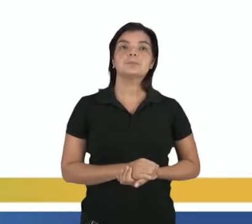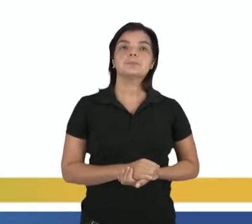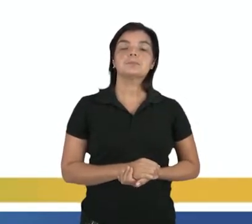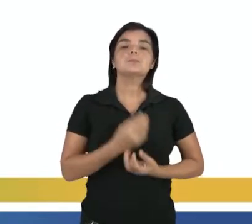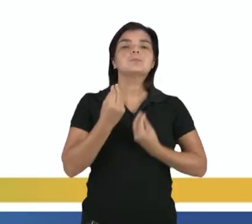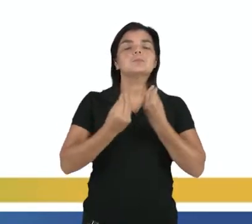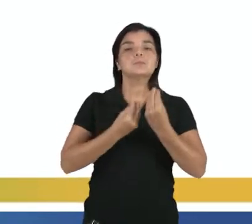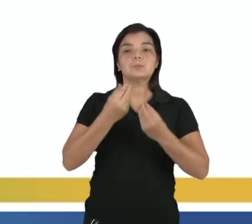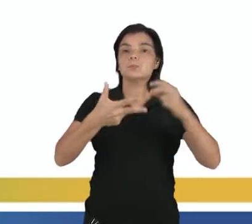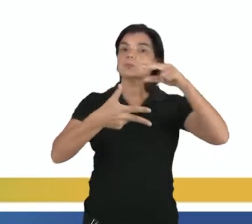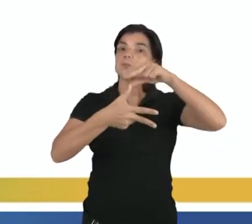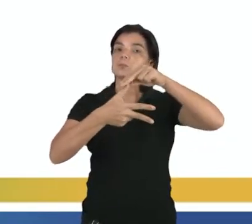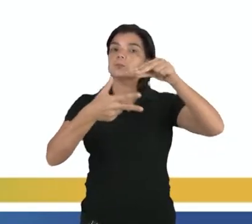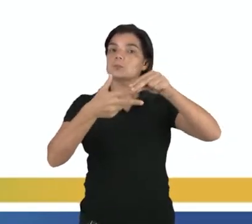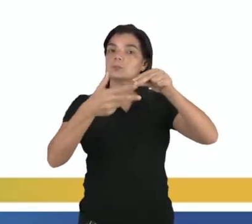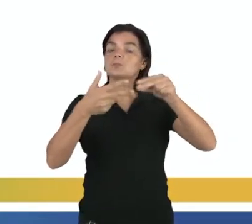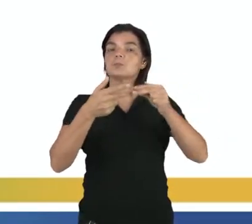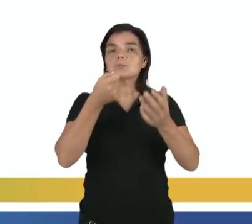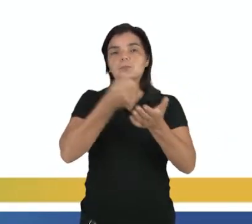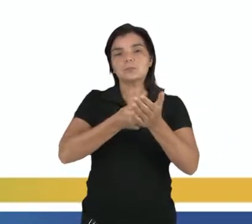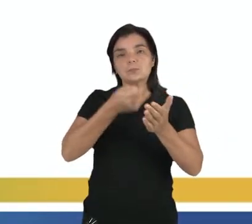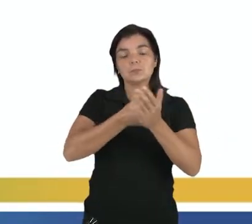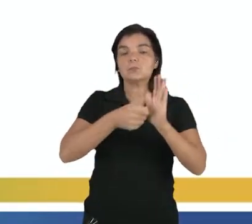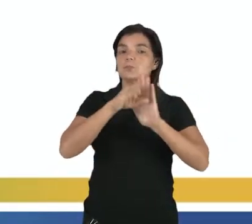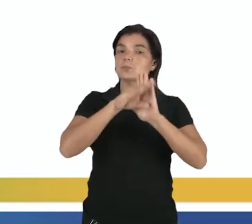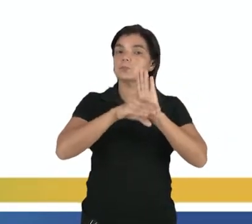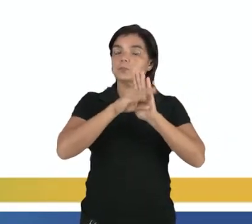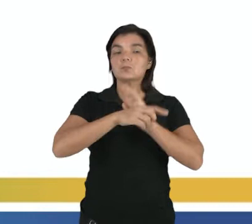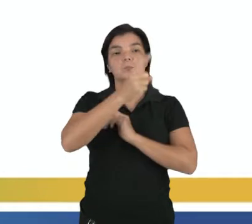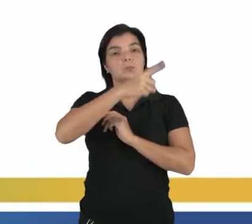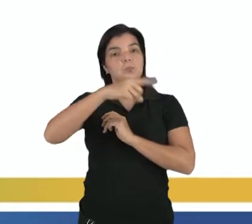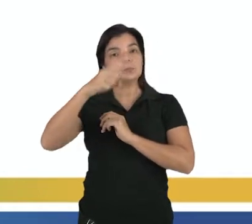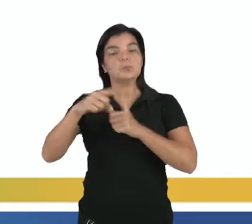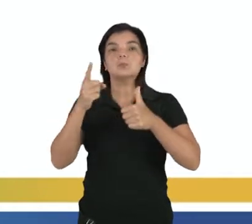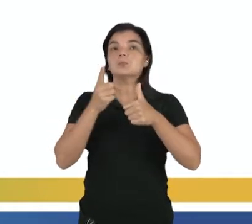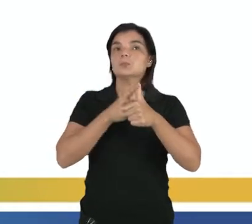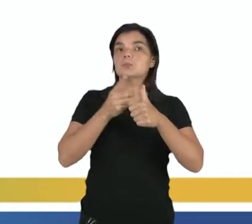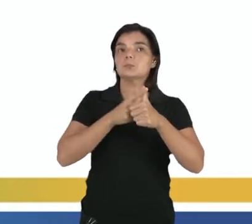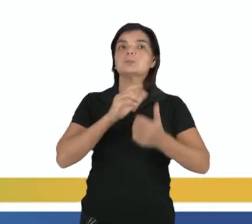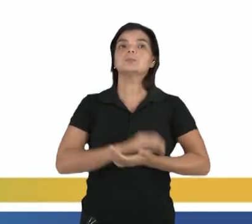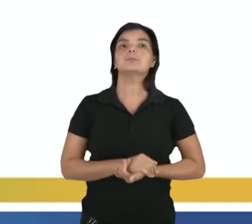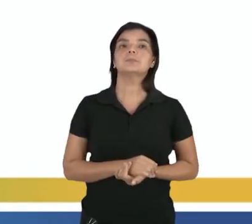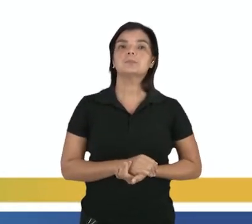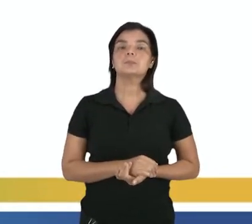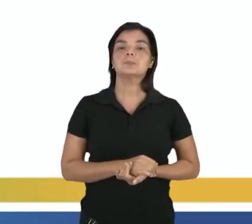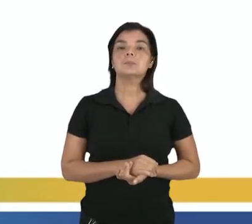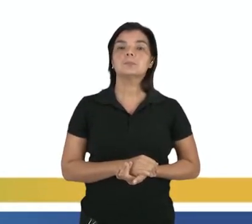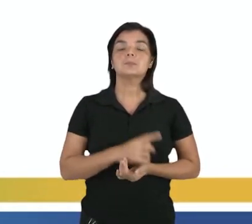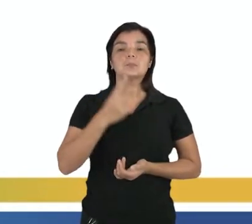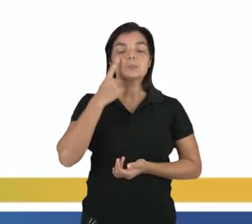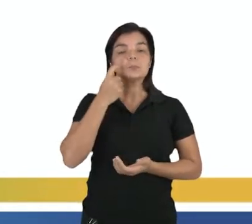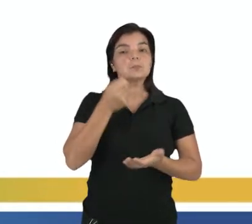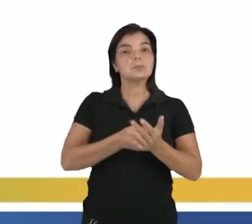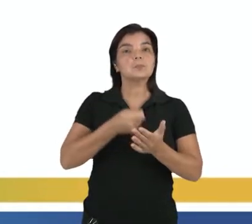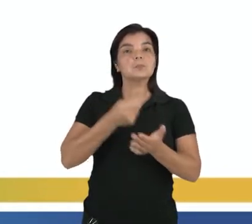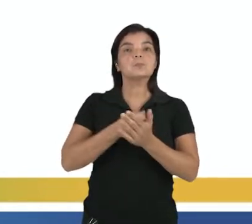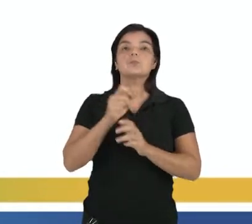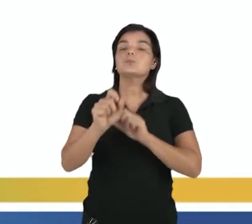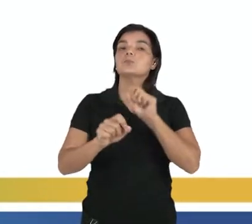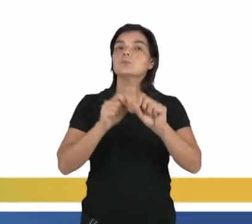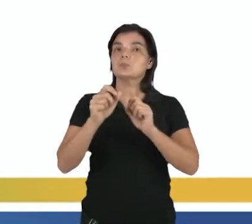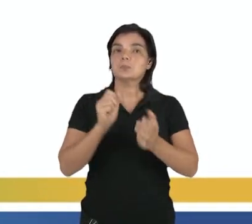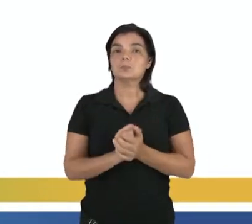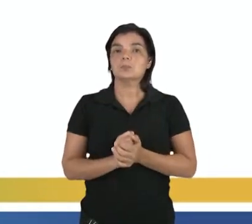Como é que o Enem gosta de cobrar conteúdo de ondas? Primeiro, eles gostam muito de cobrar sobre